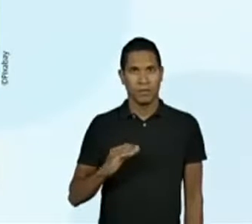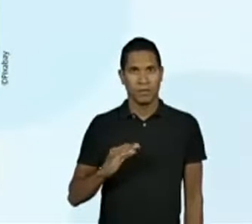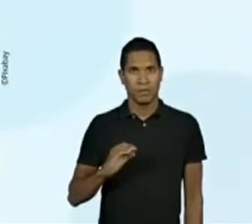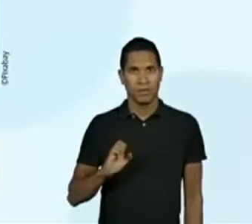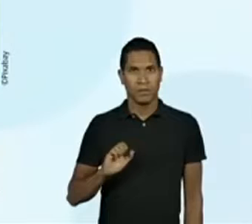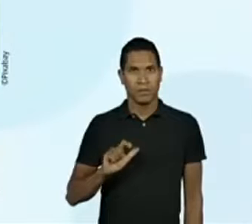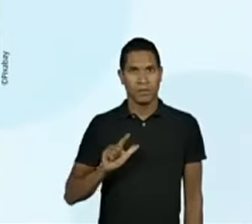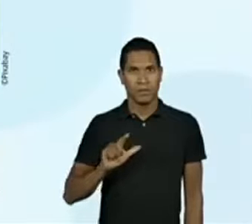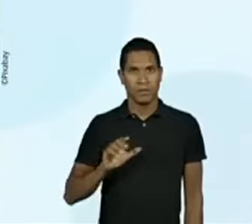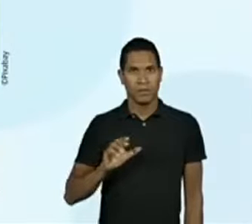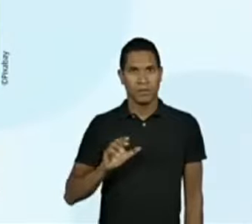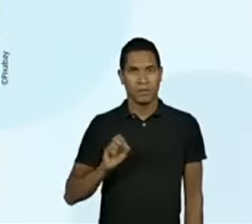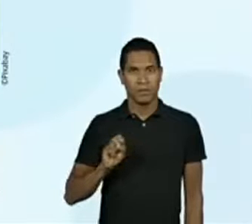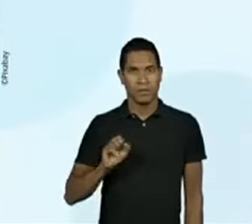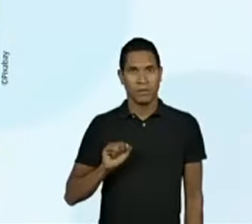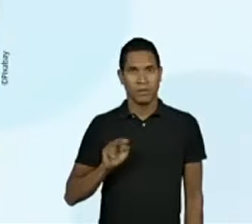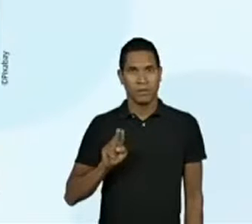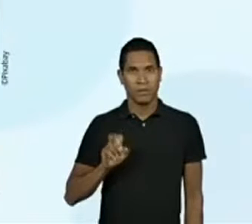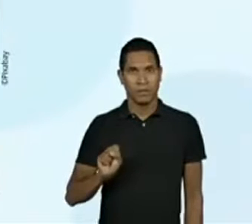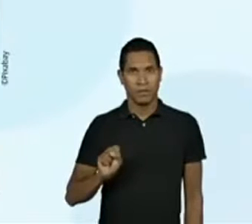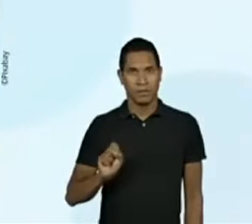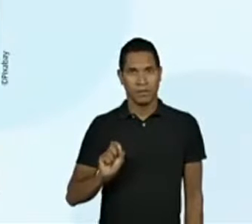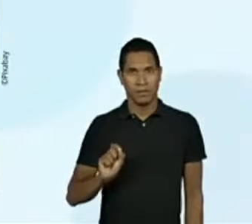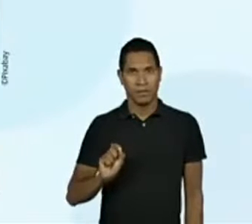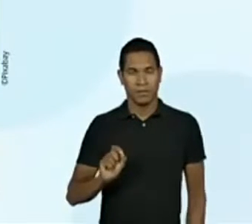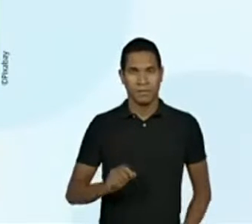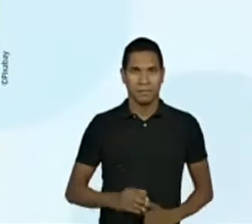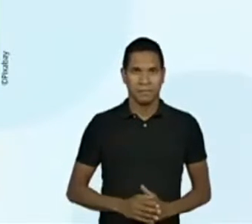Graus... Celsius.